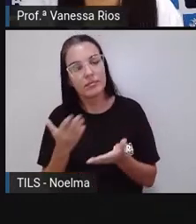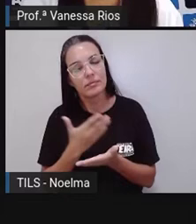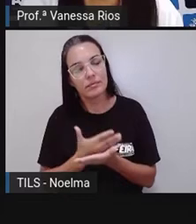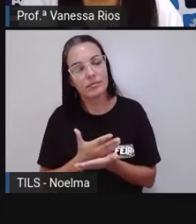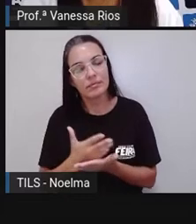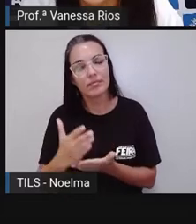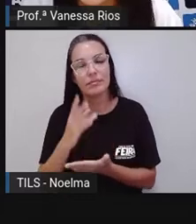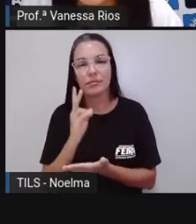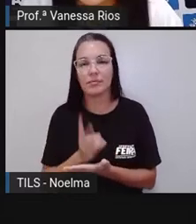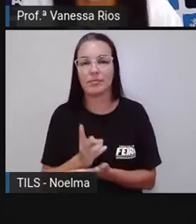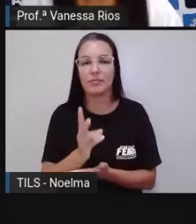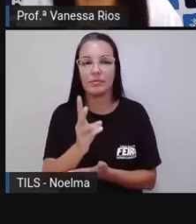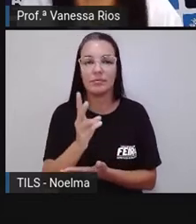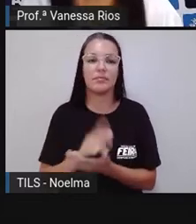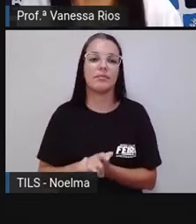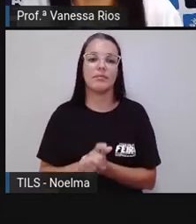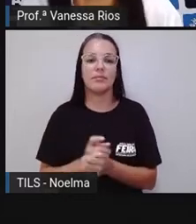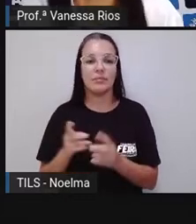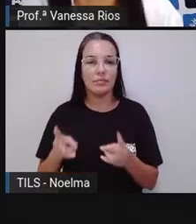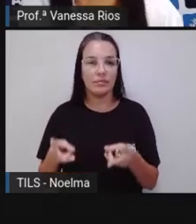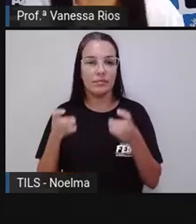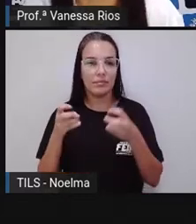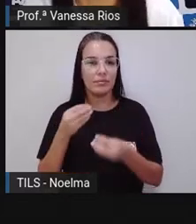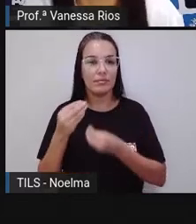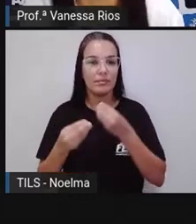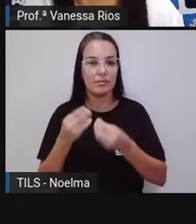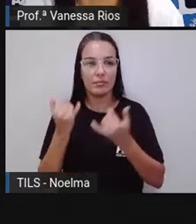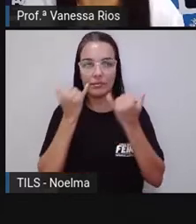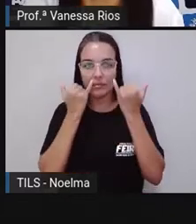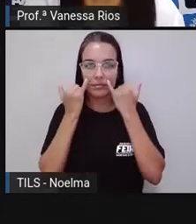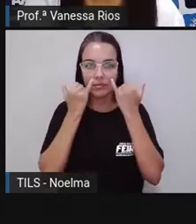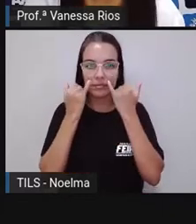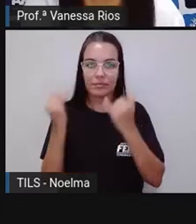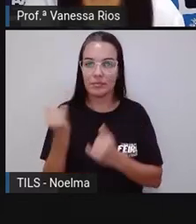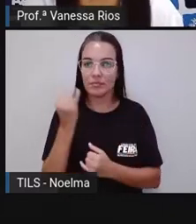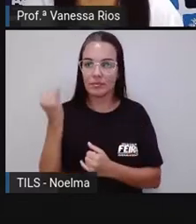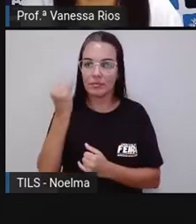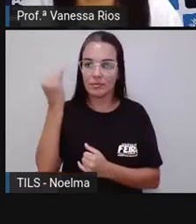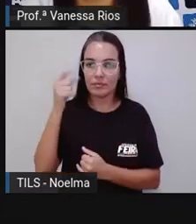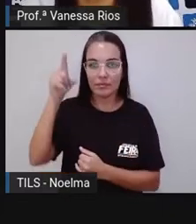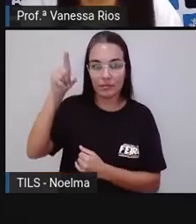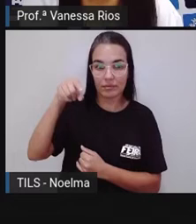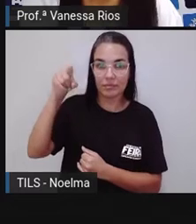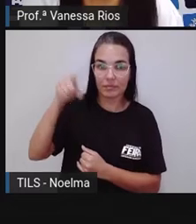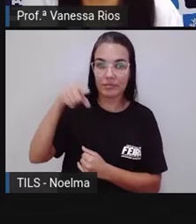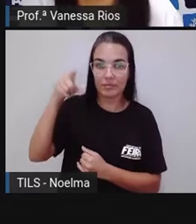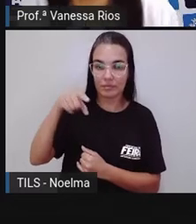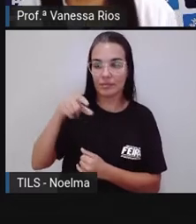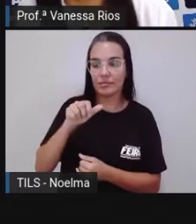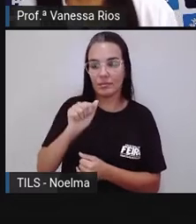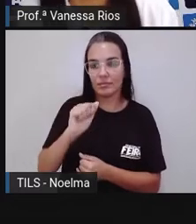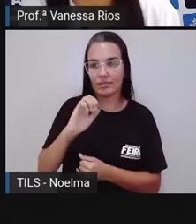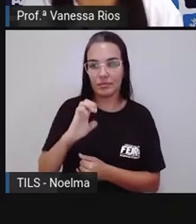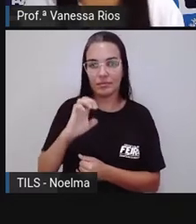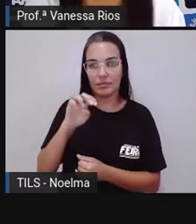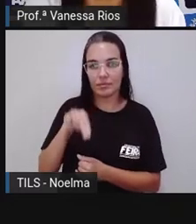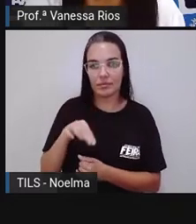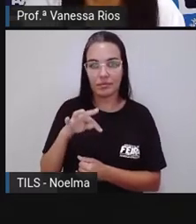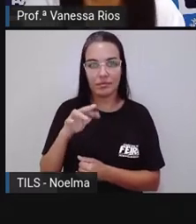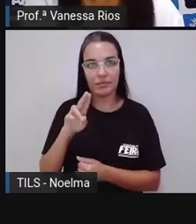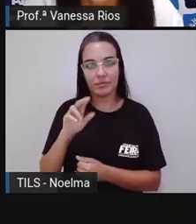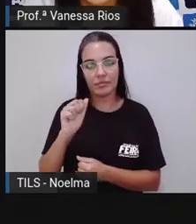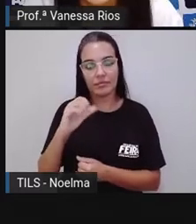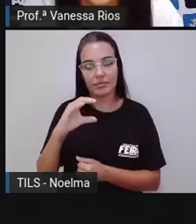vai continuar, né, observando aí informações importantes sobre esse processo de receber ou